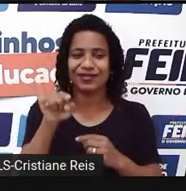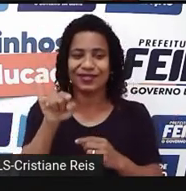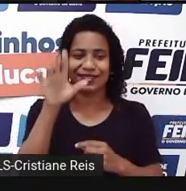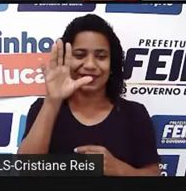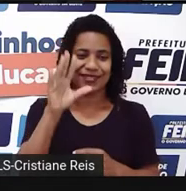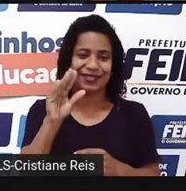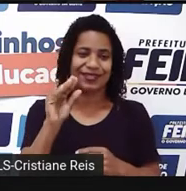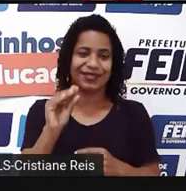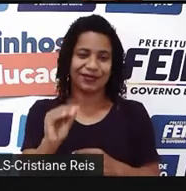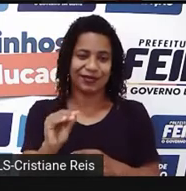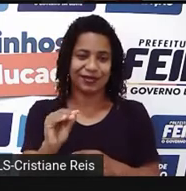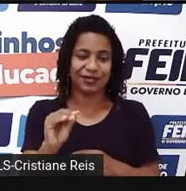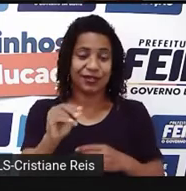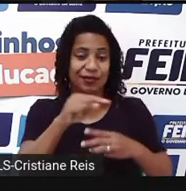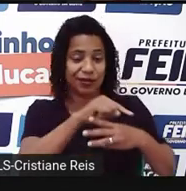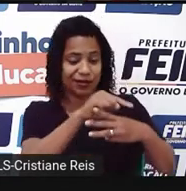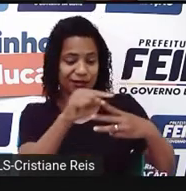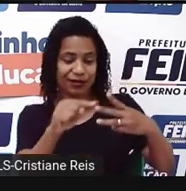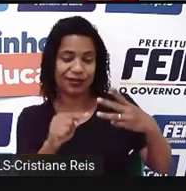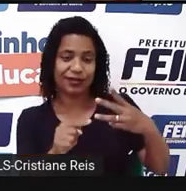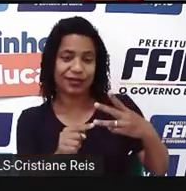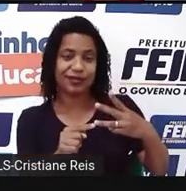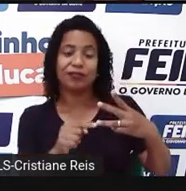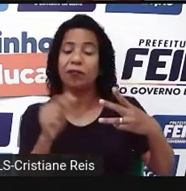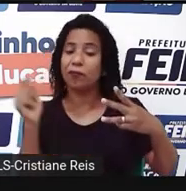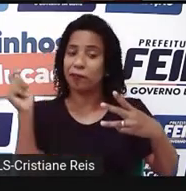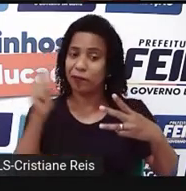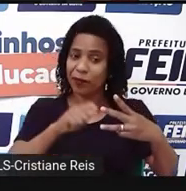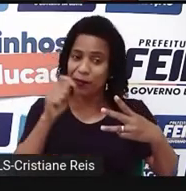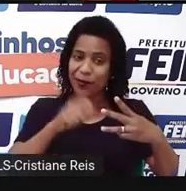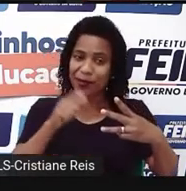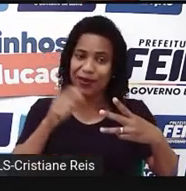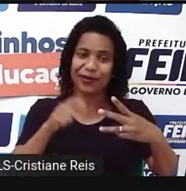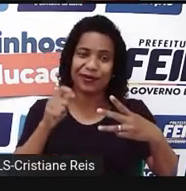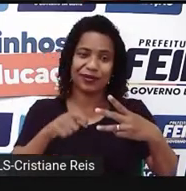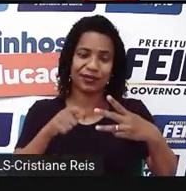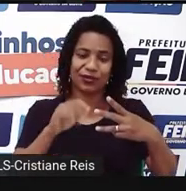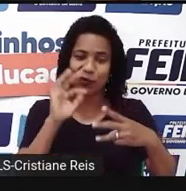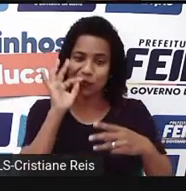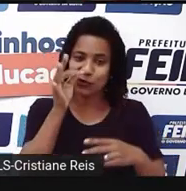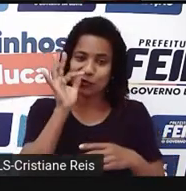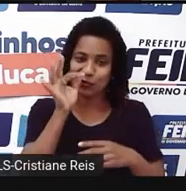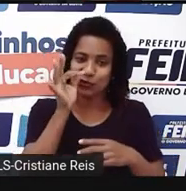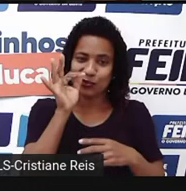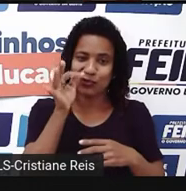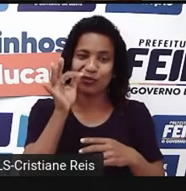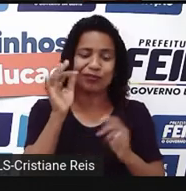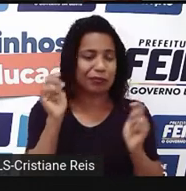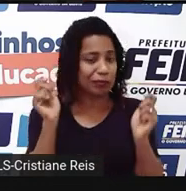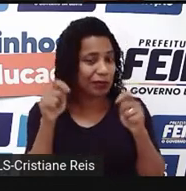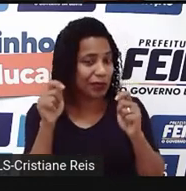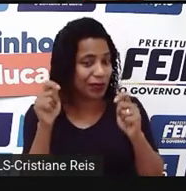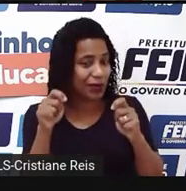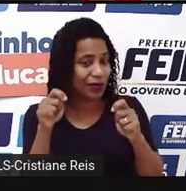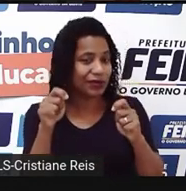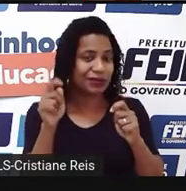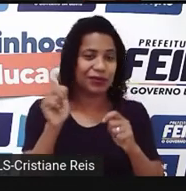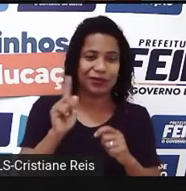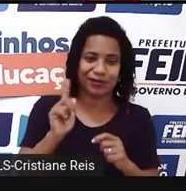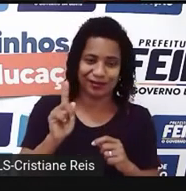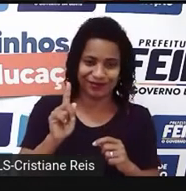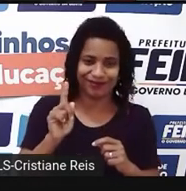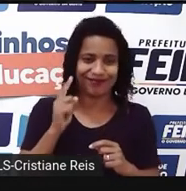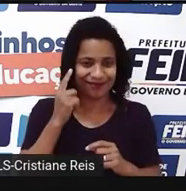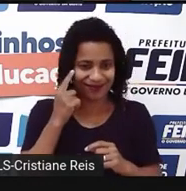aqui três situações que podem acontecer no futuro. Ok, students, let's go.